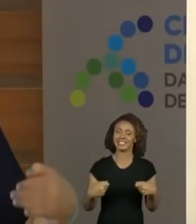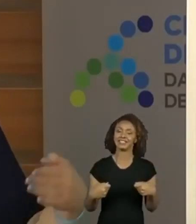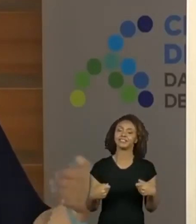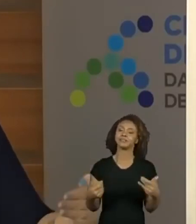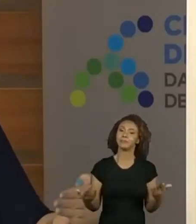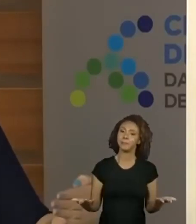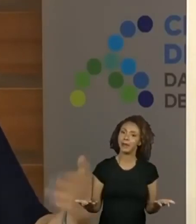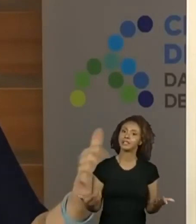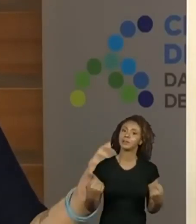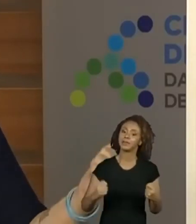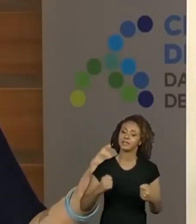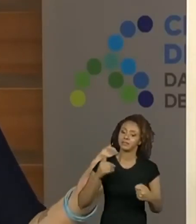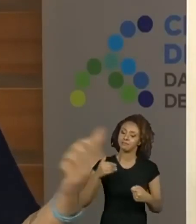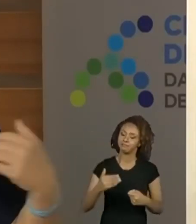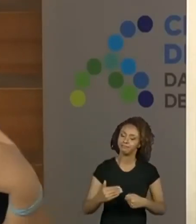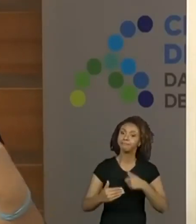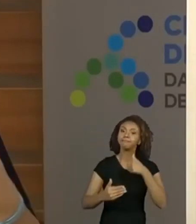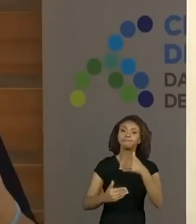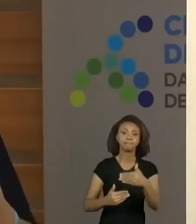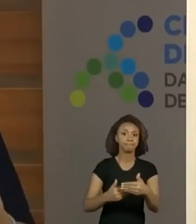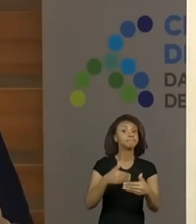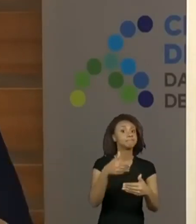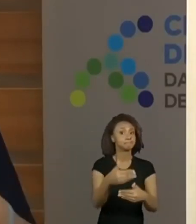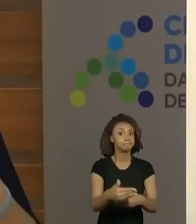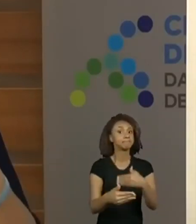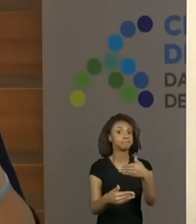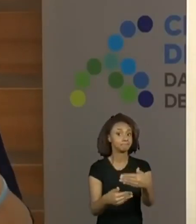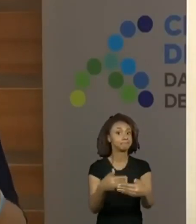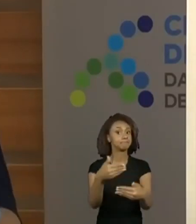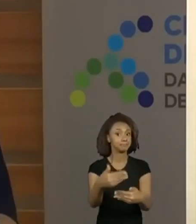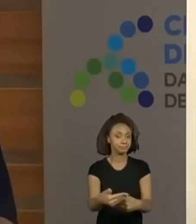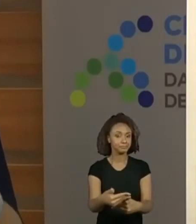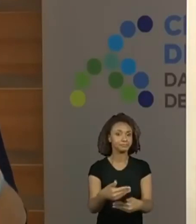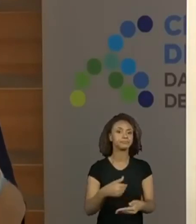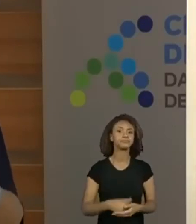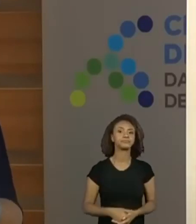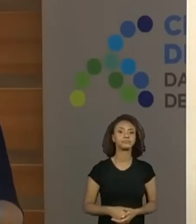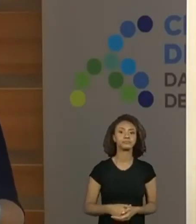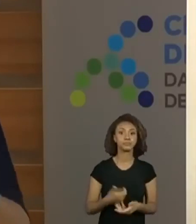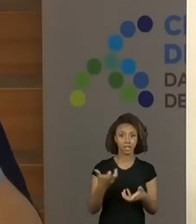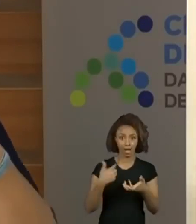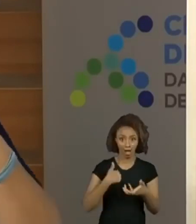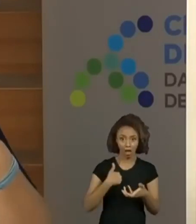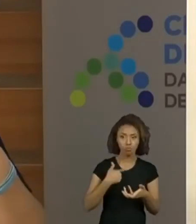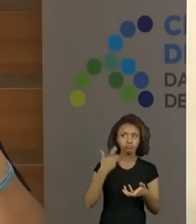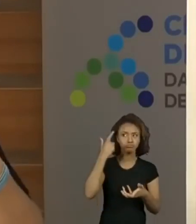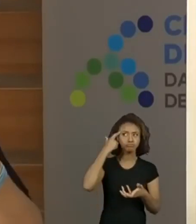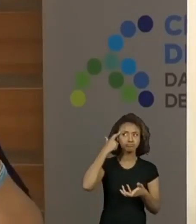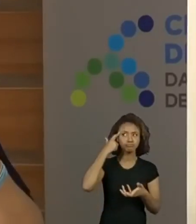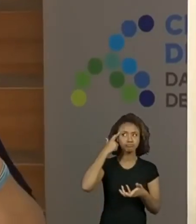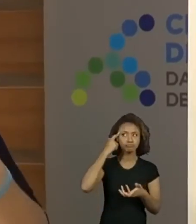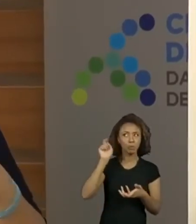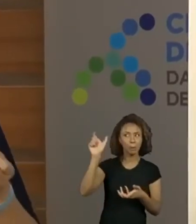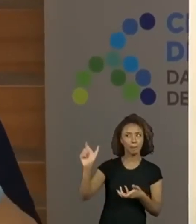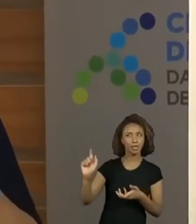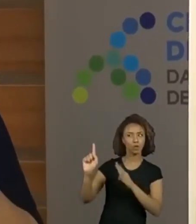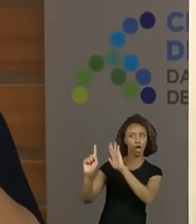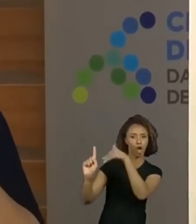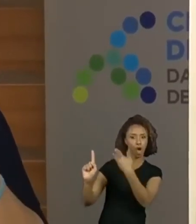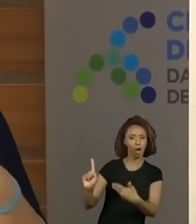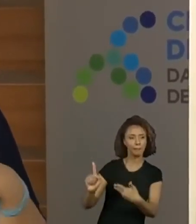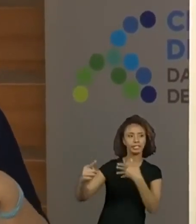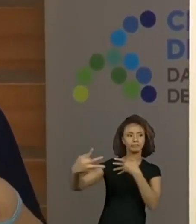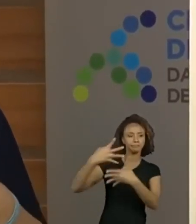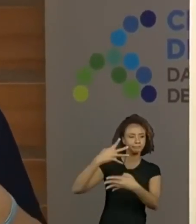gente tem que ir cada etapa. Se eu quero fazer para alguém essa quadrinha, eu preciso escrever. Sim. Eu